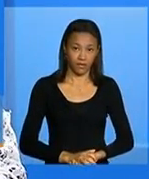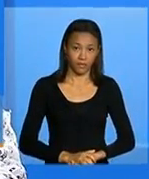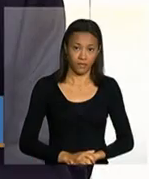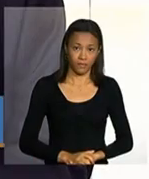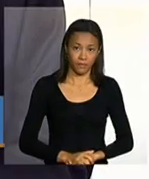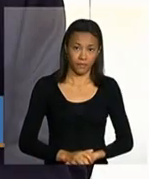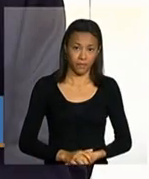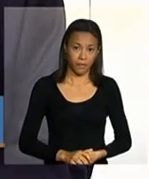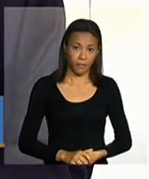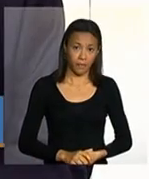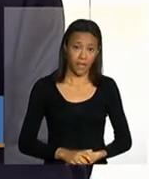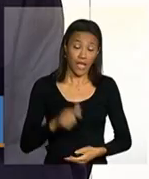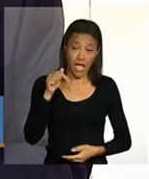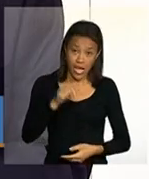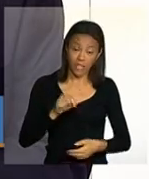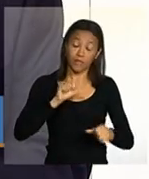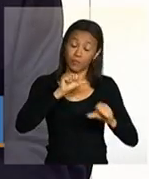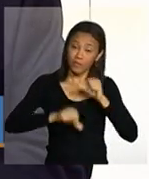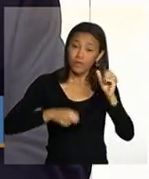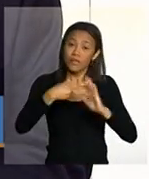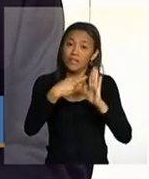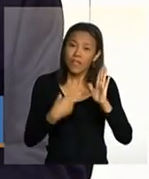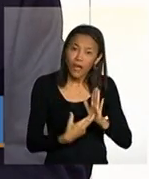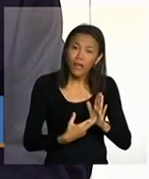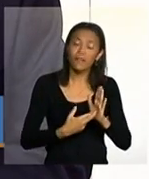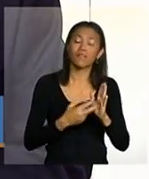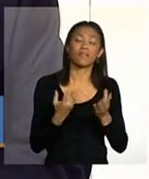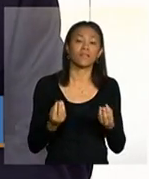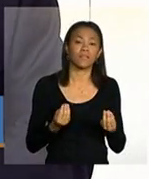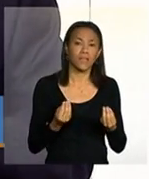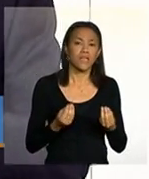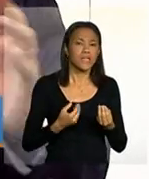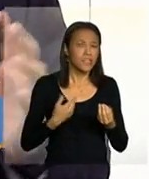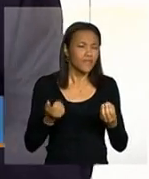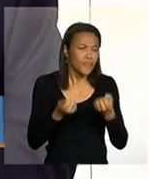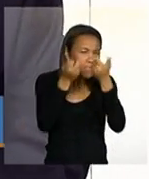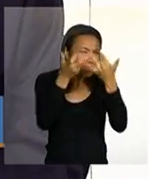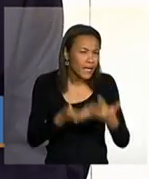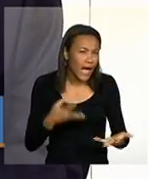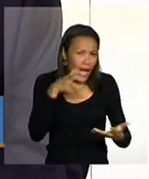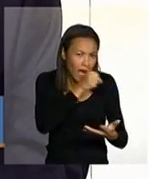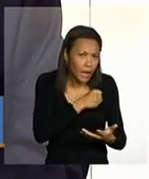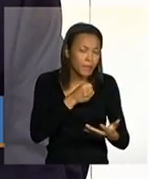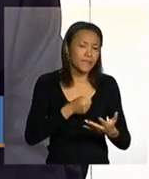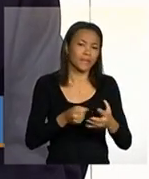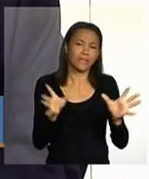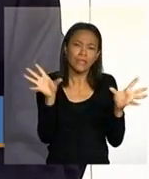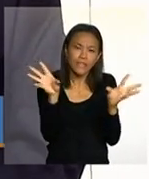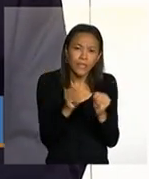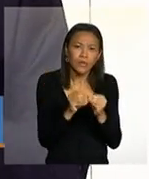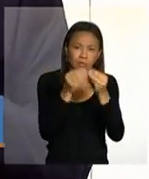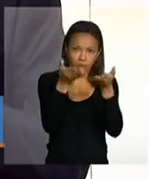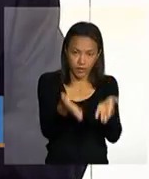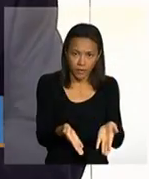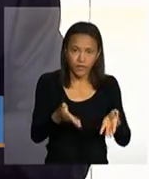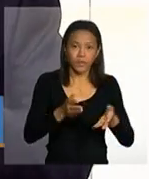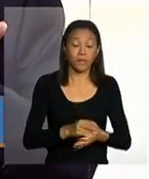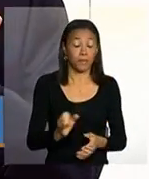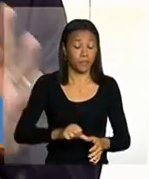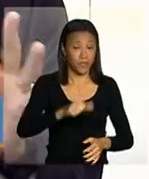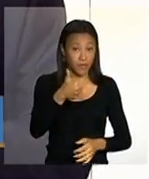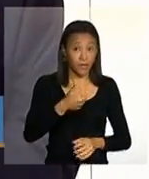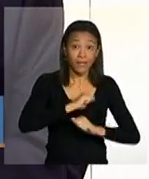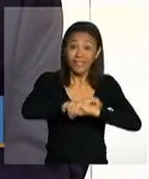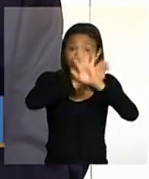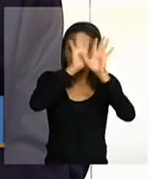regras das condicionalidades, tentando explicar rapidamente de uma forma um pouco mais simples, primeiro, deixar